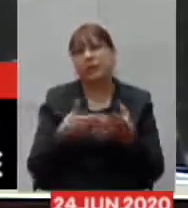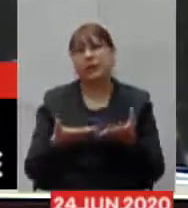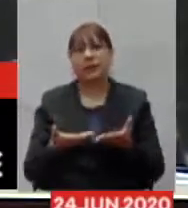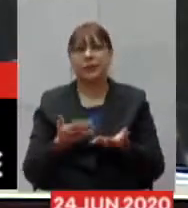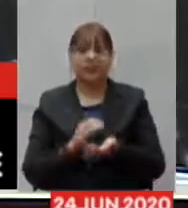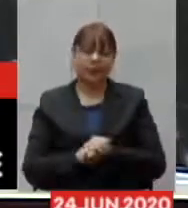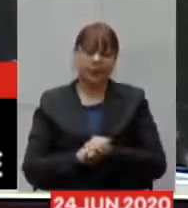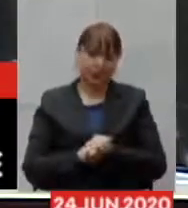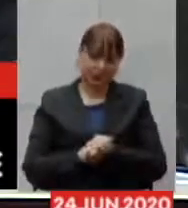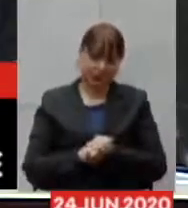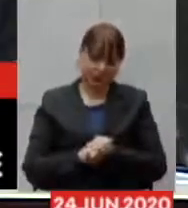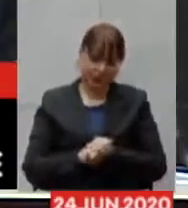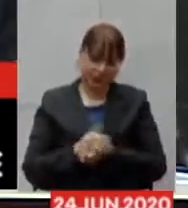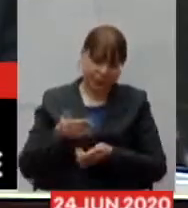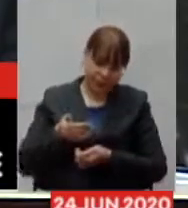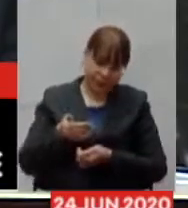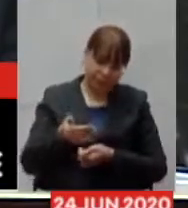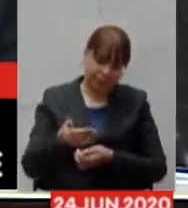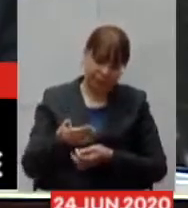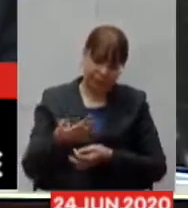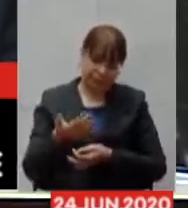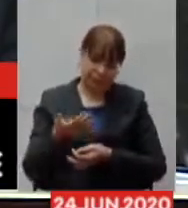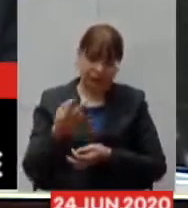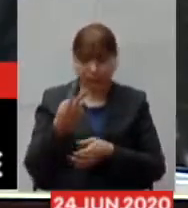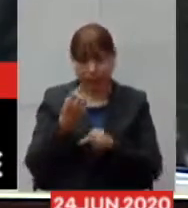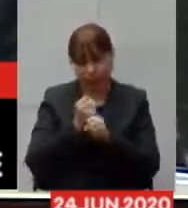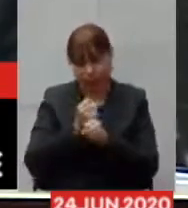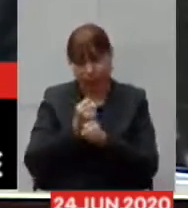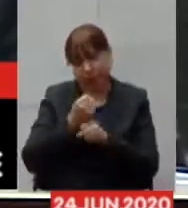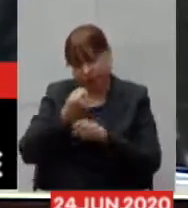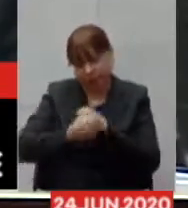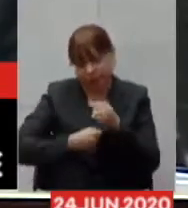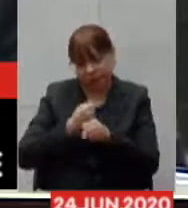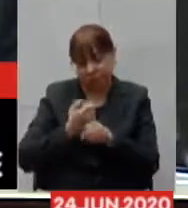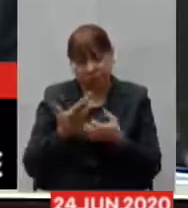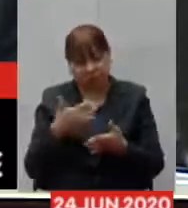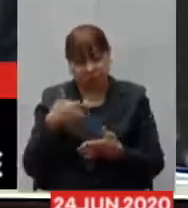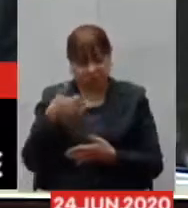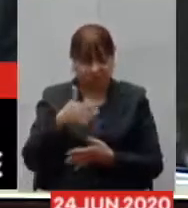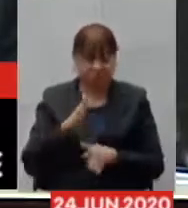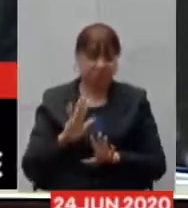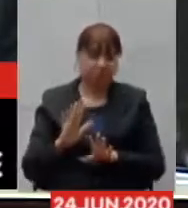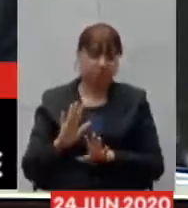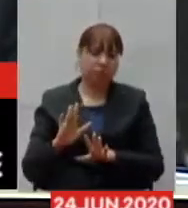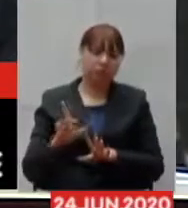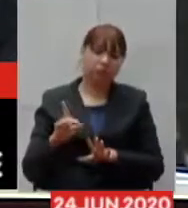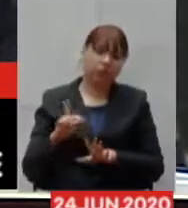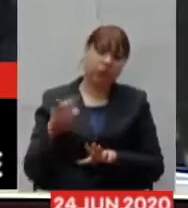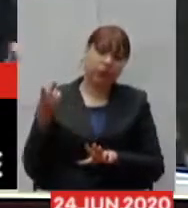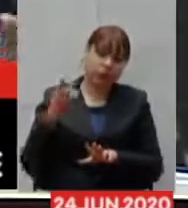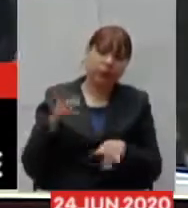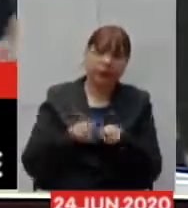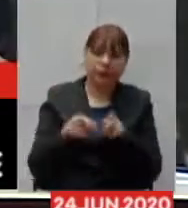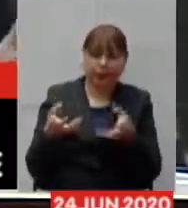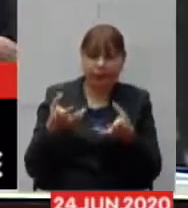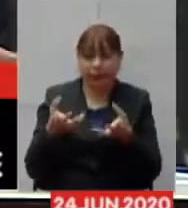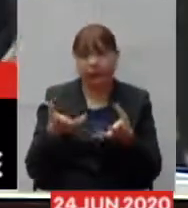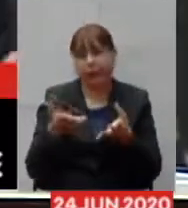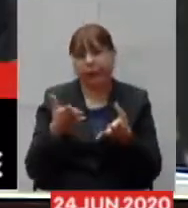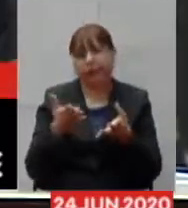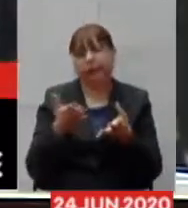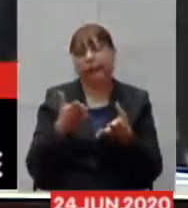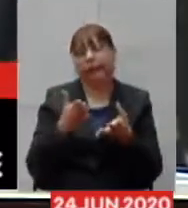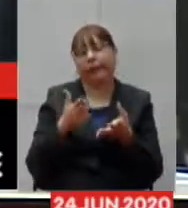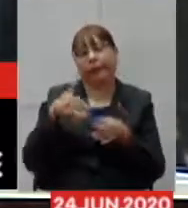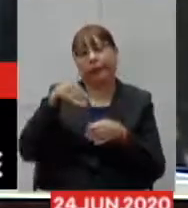ocorrer daqui mais de dois anos e são candidatos a presidentes então essa briga dele